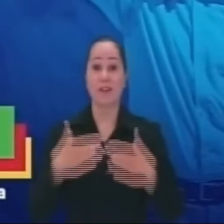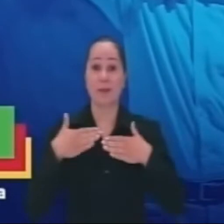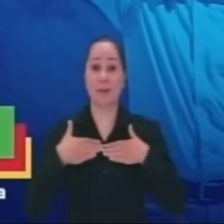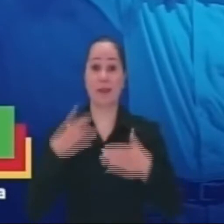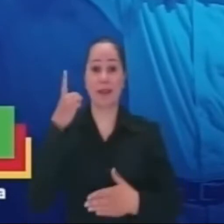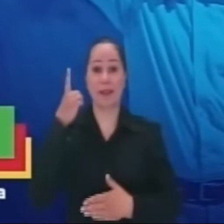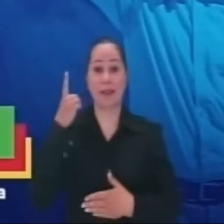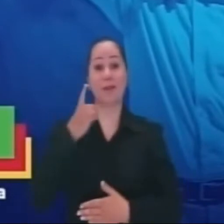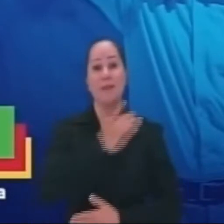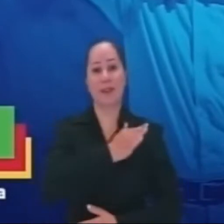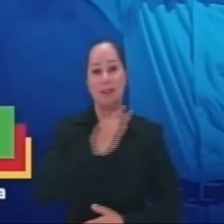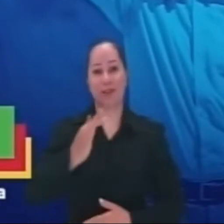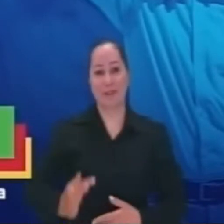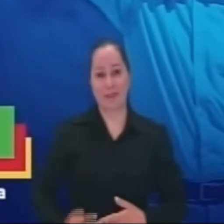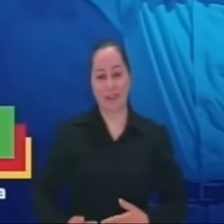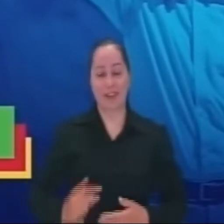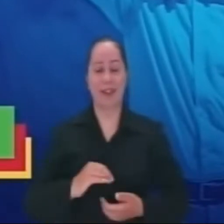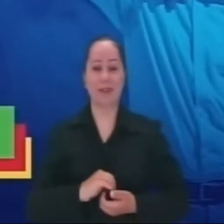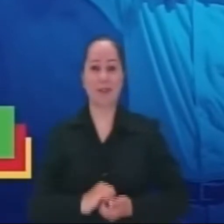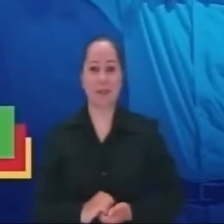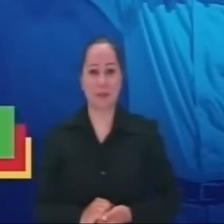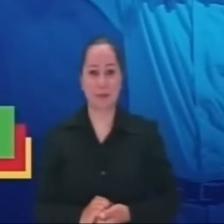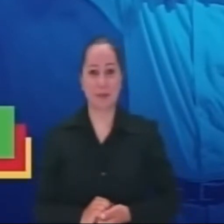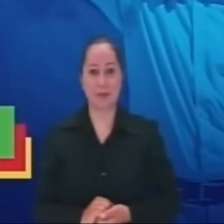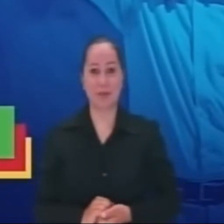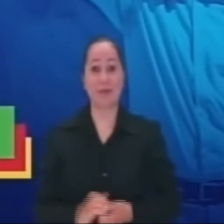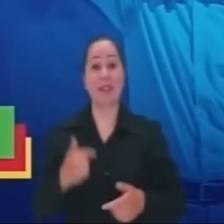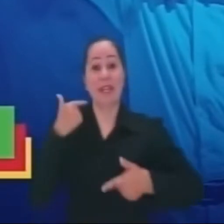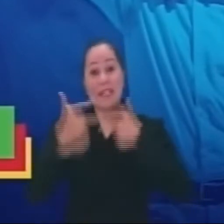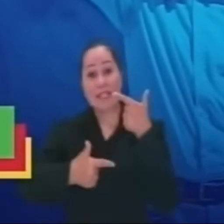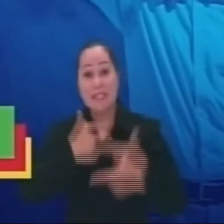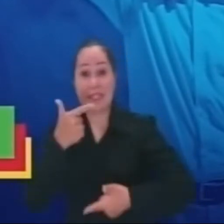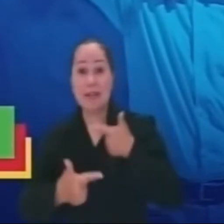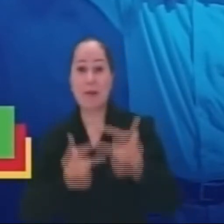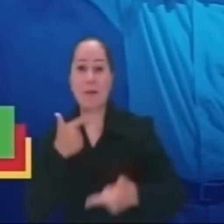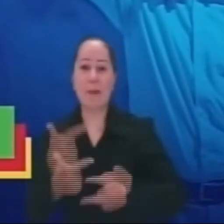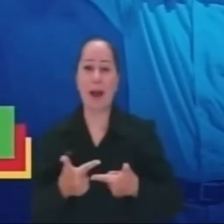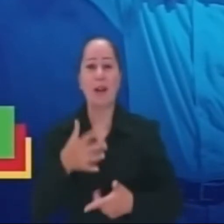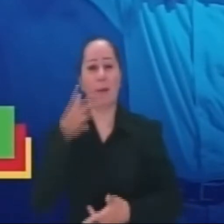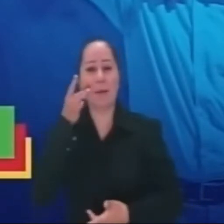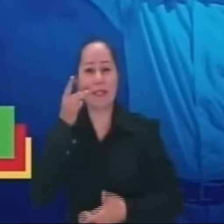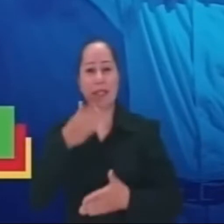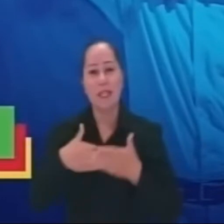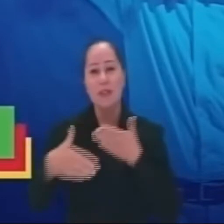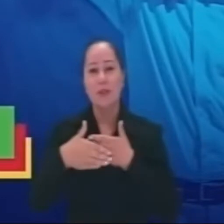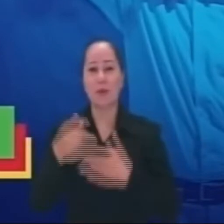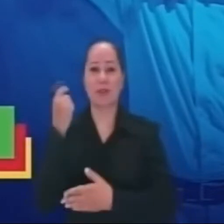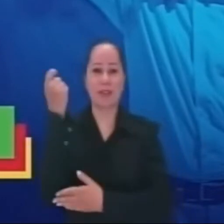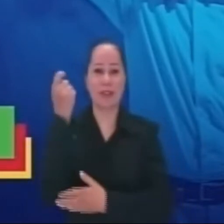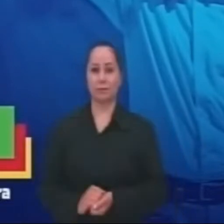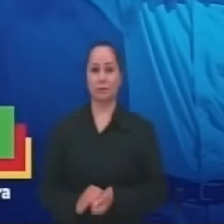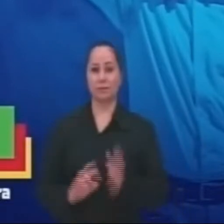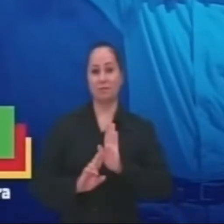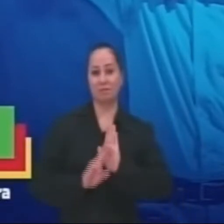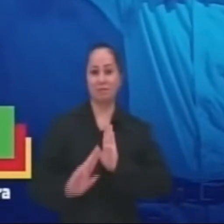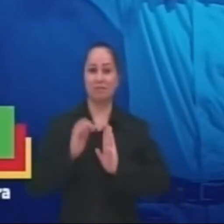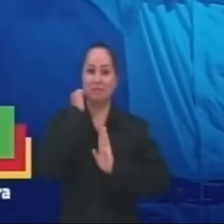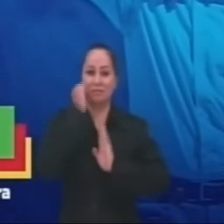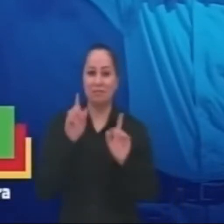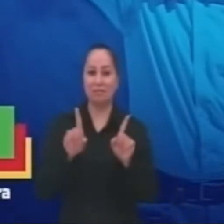Vote 1200, Afonso Mota, deputado federal. Trabalho e presença em todo o estado.